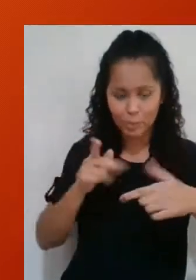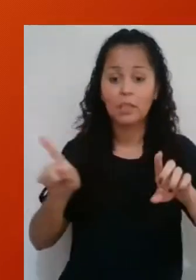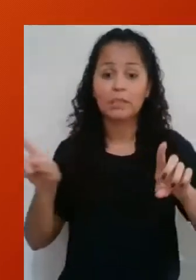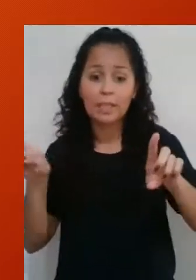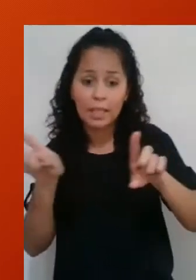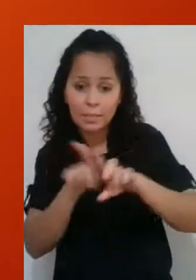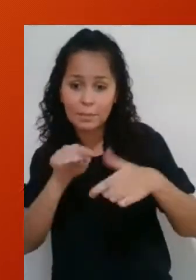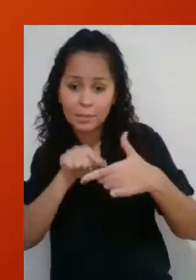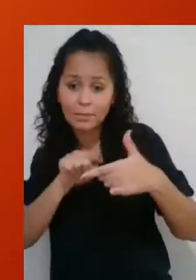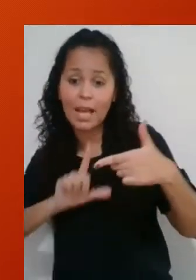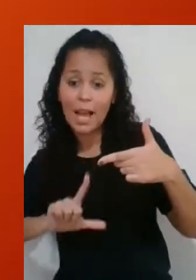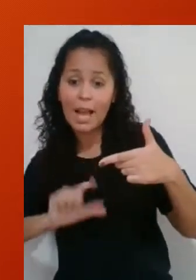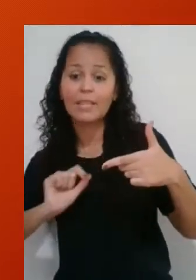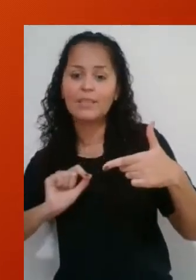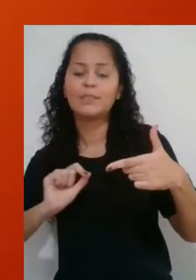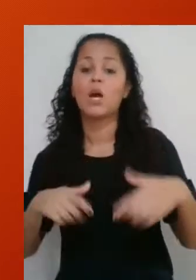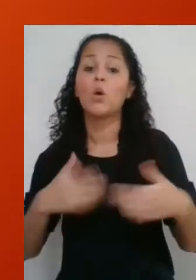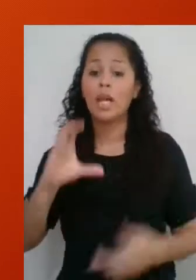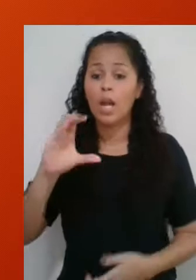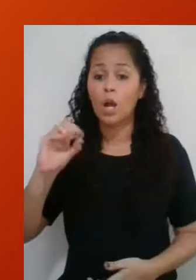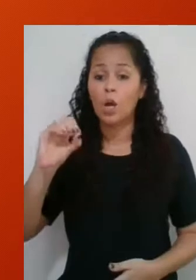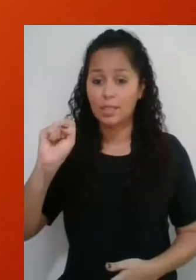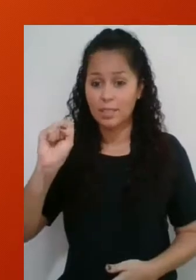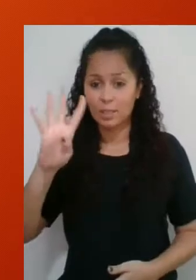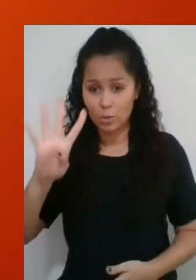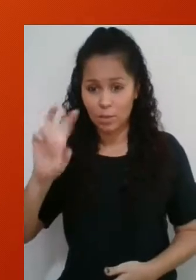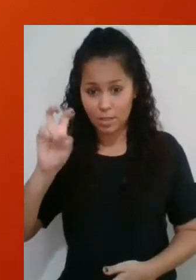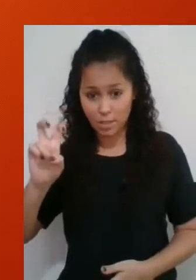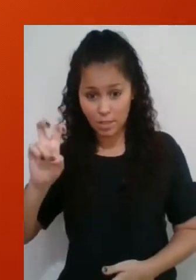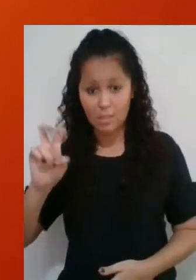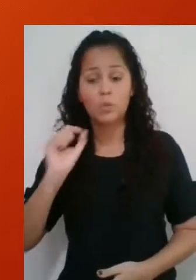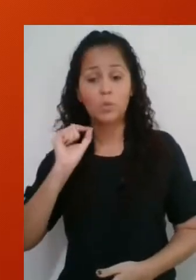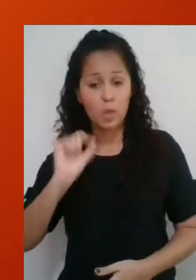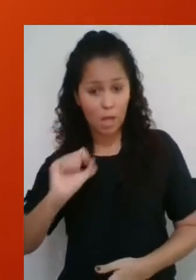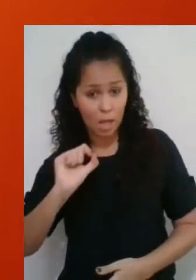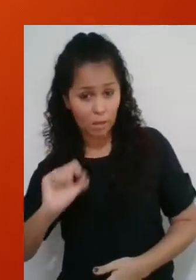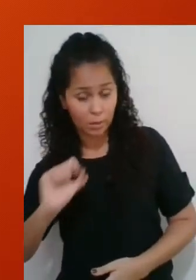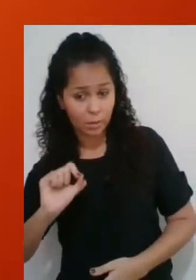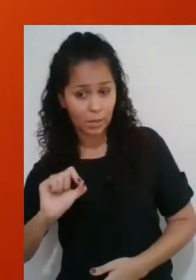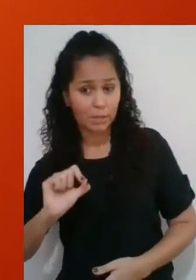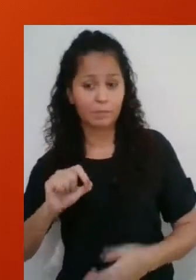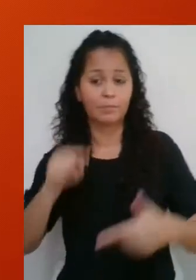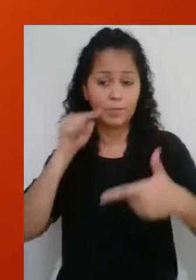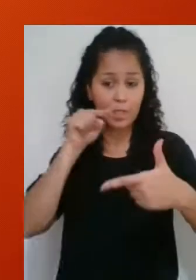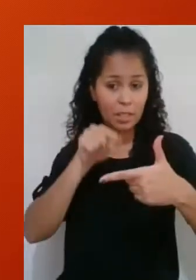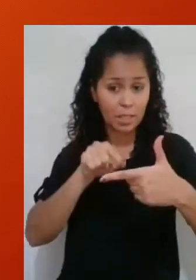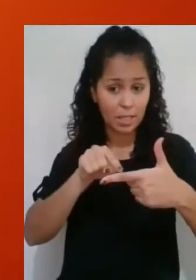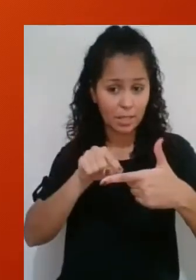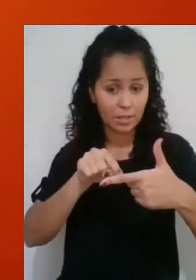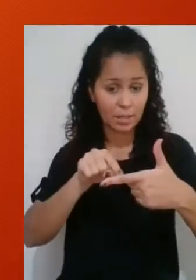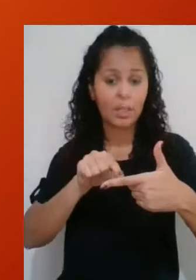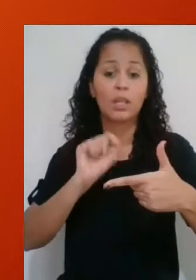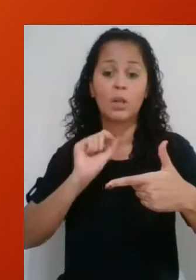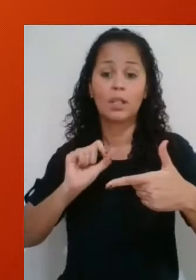adjacente, isso nos remete ao cosseno. Portanto, o cosseno de 45 corresponde ao